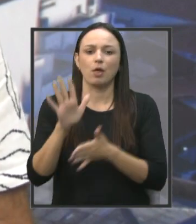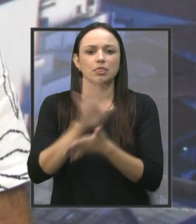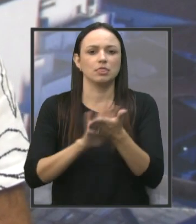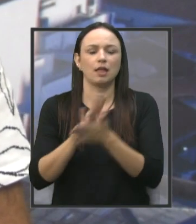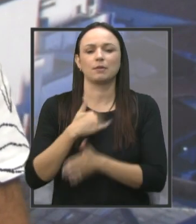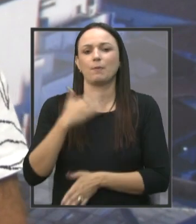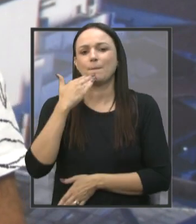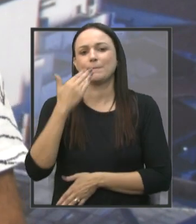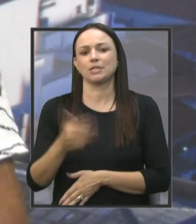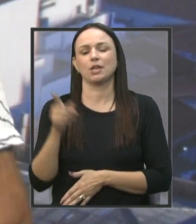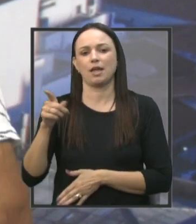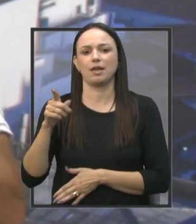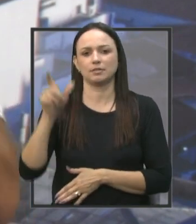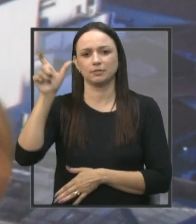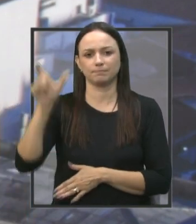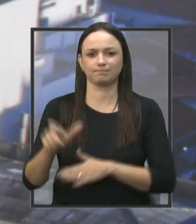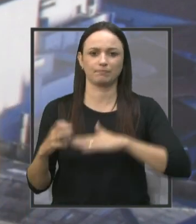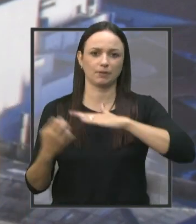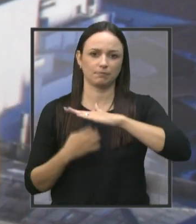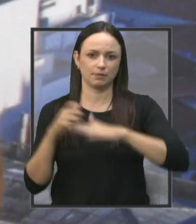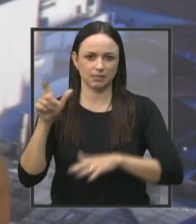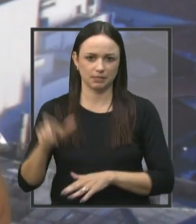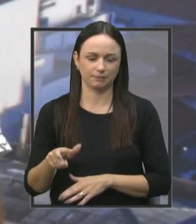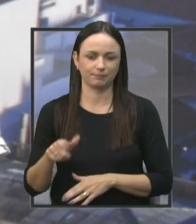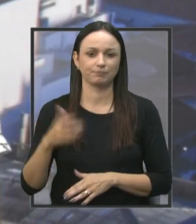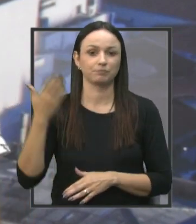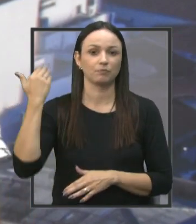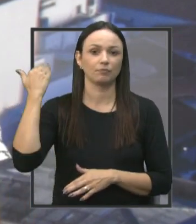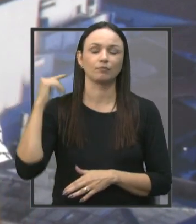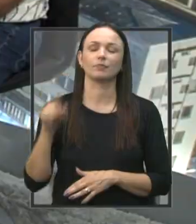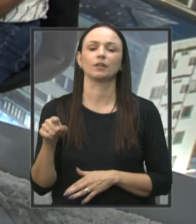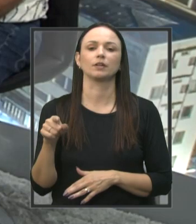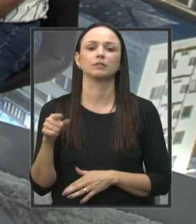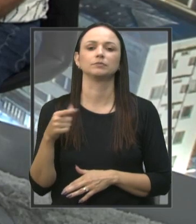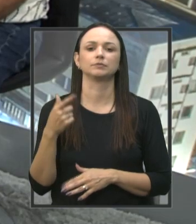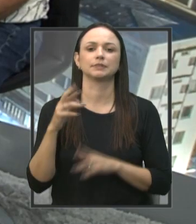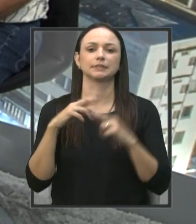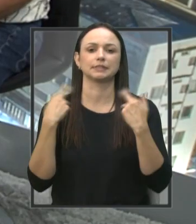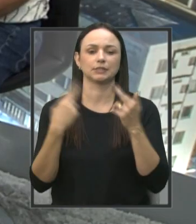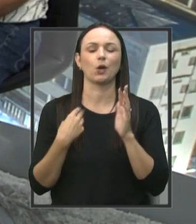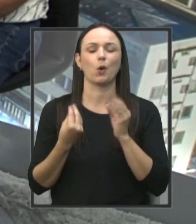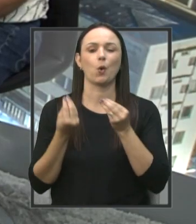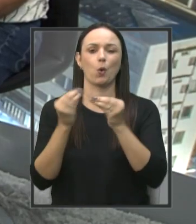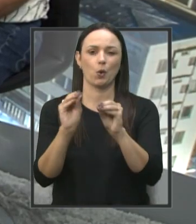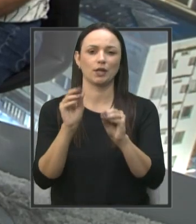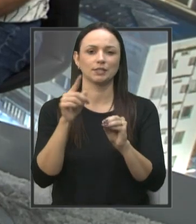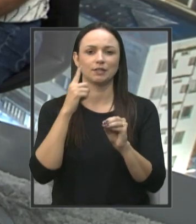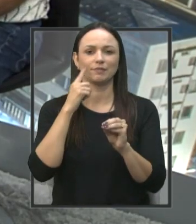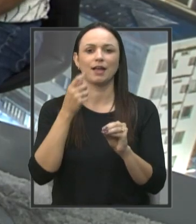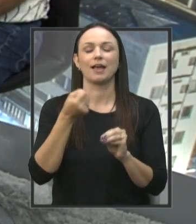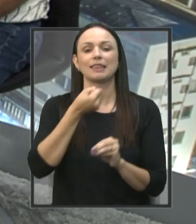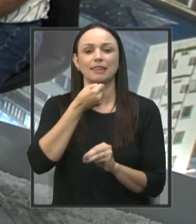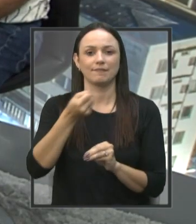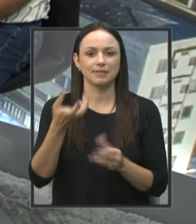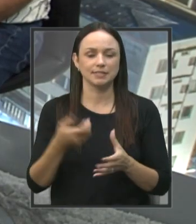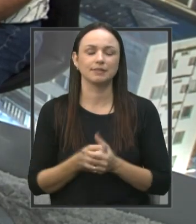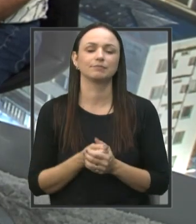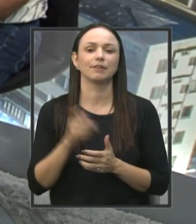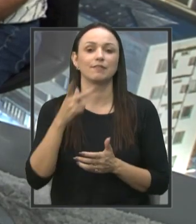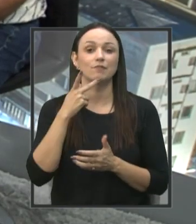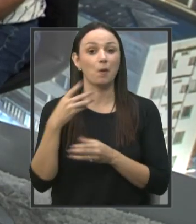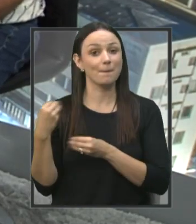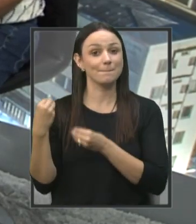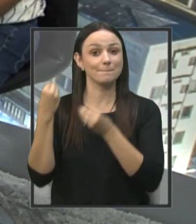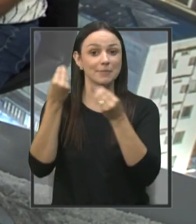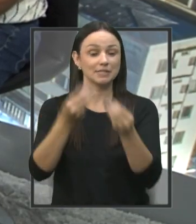com o empresário, tá? Tanto é que na sessão passada, agora coloquei, né, o Ailton, né, na entrevista, e ele falou, é um